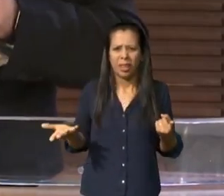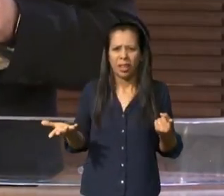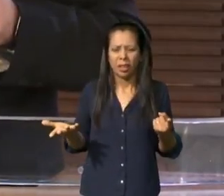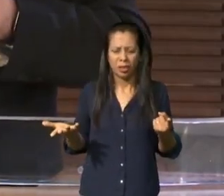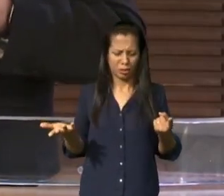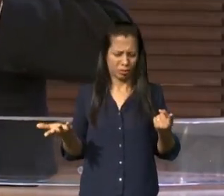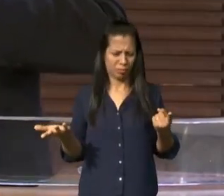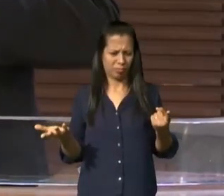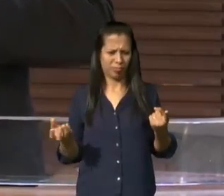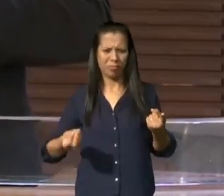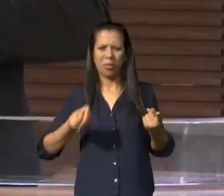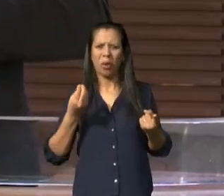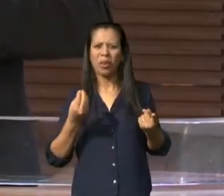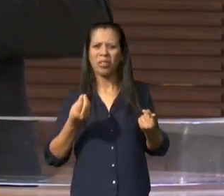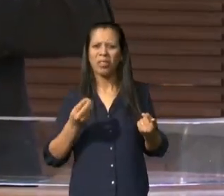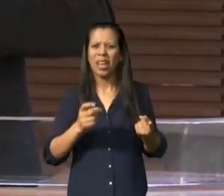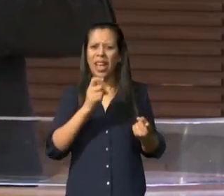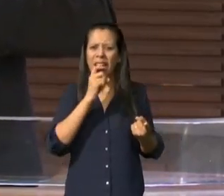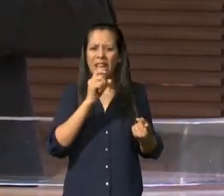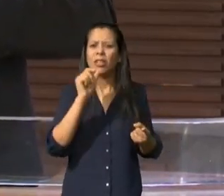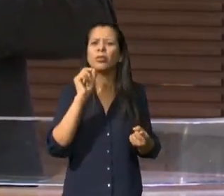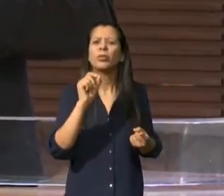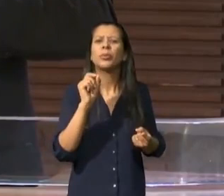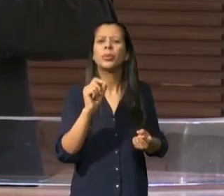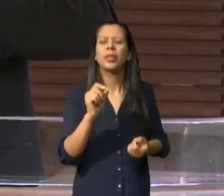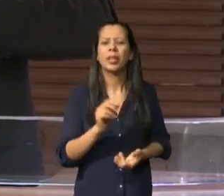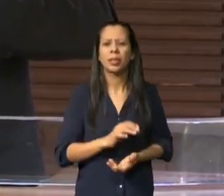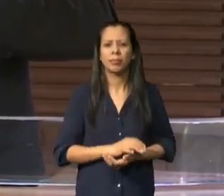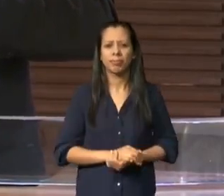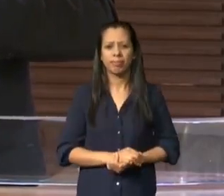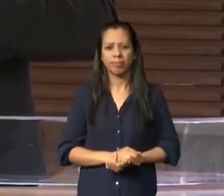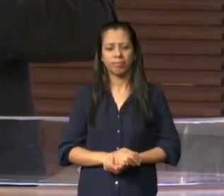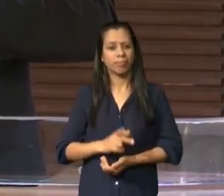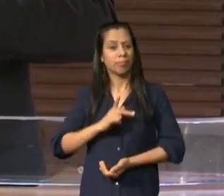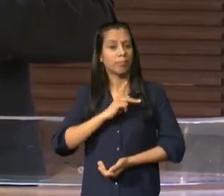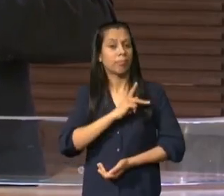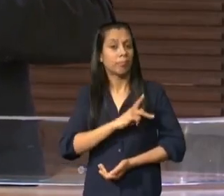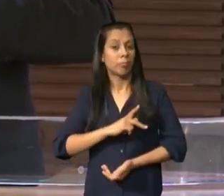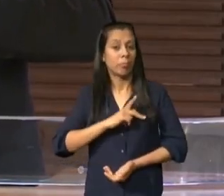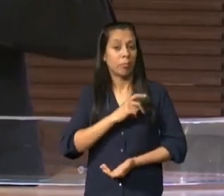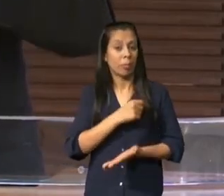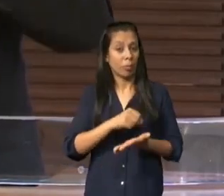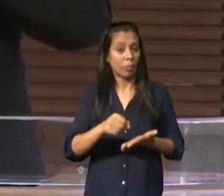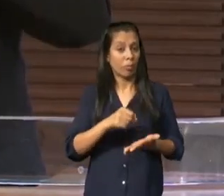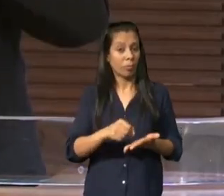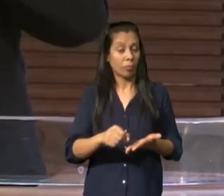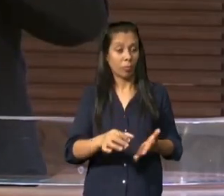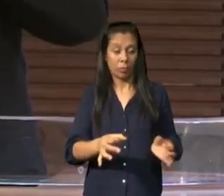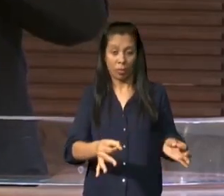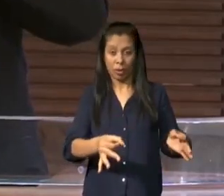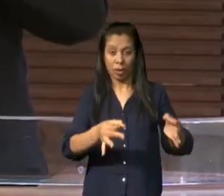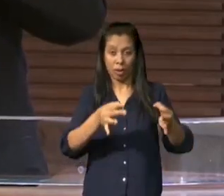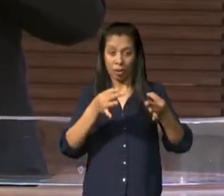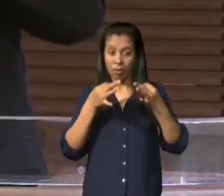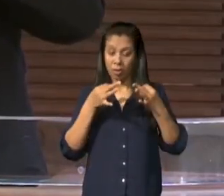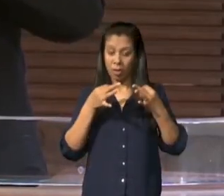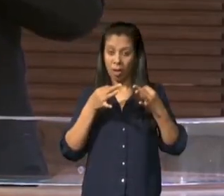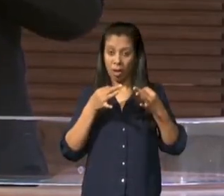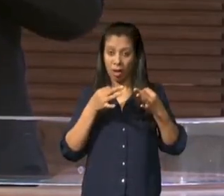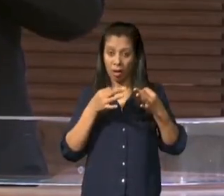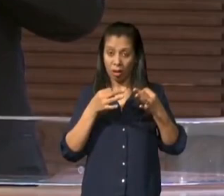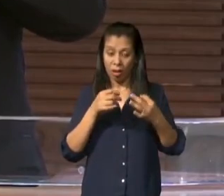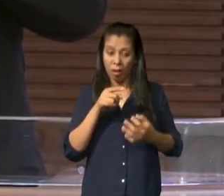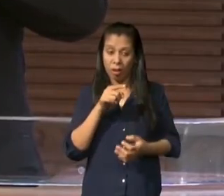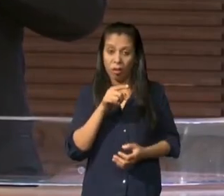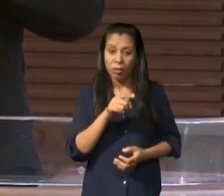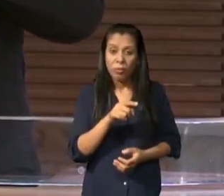coisas más quando Paulo coloca isso ele estava dizendo o seguinte não adianta você estar na igreja se